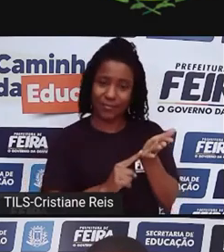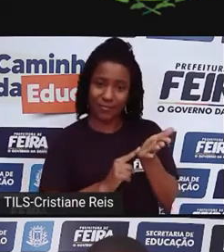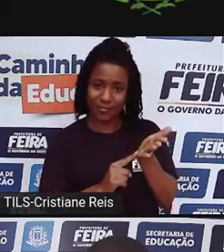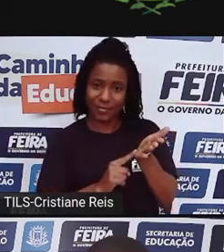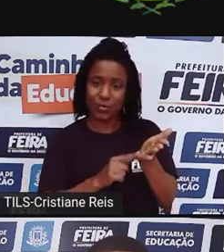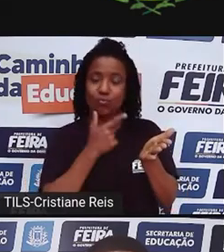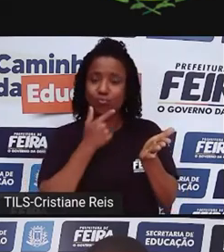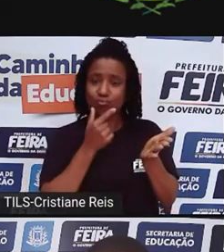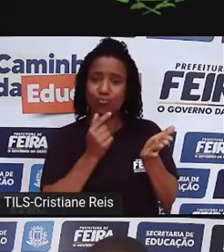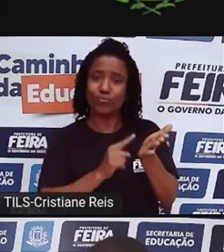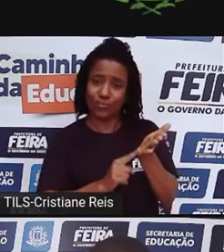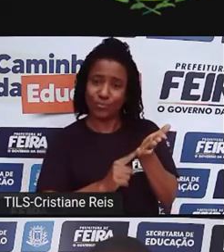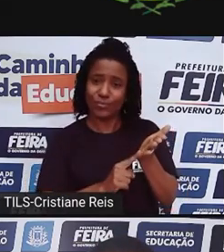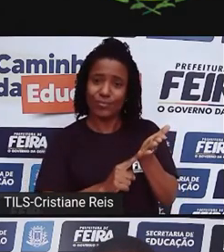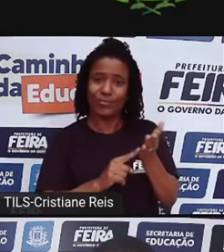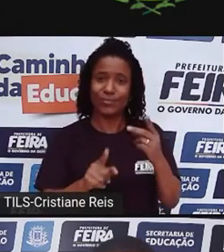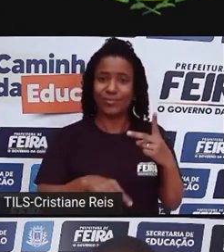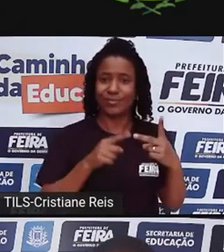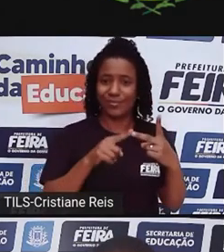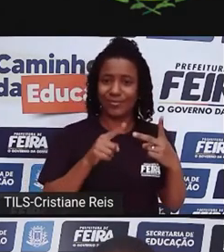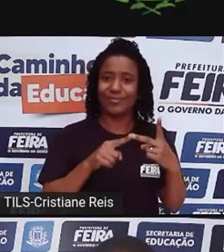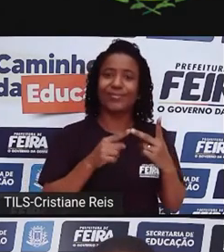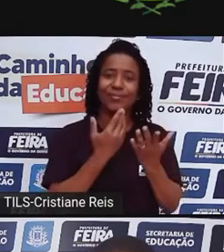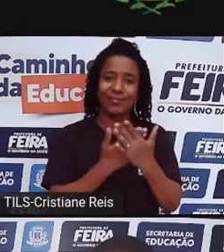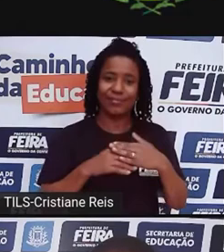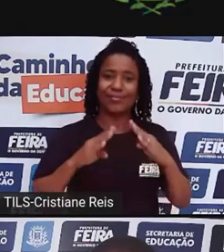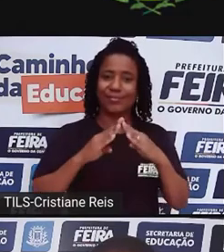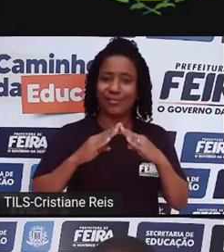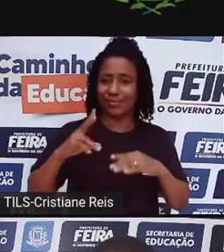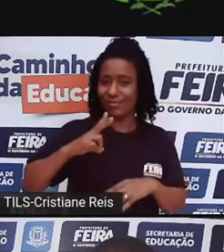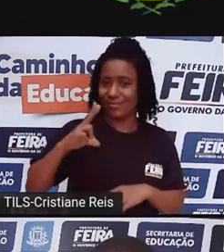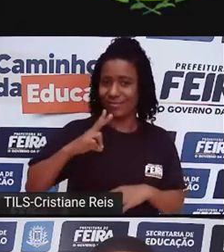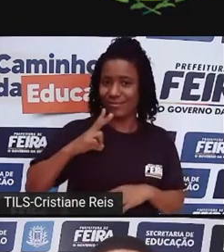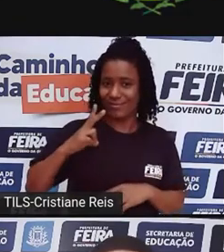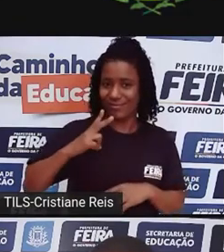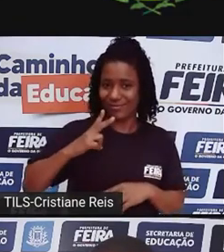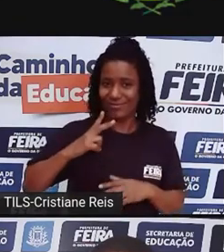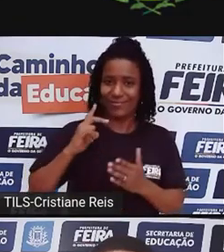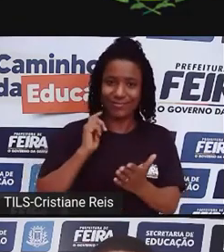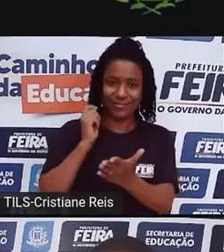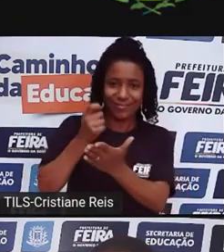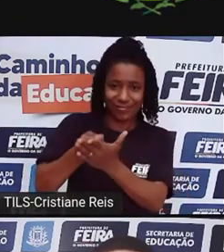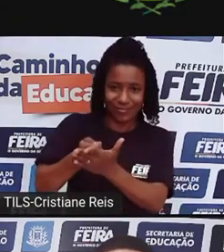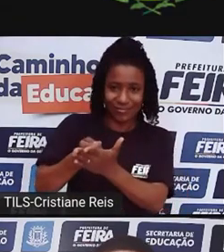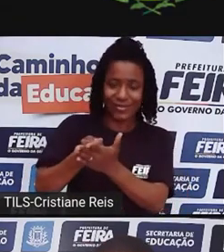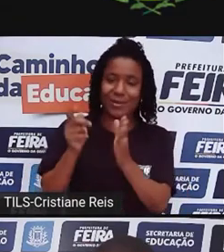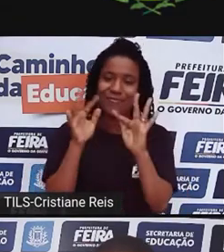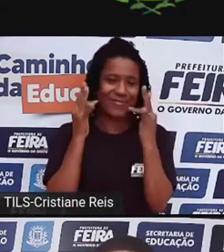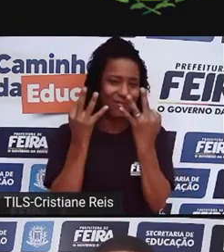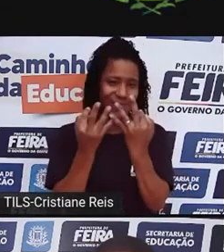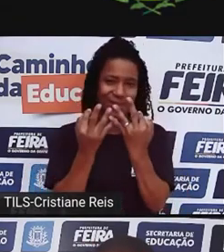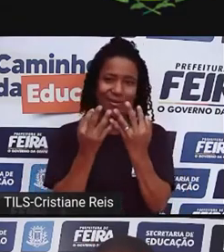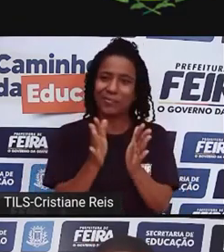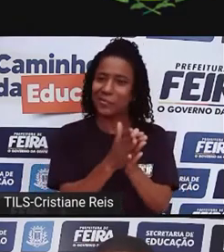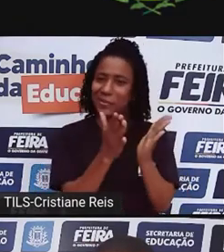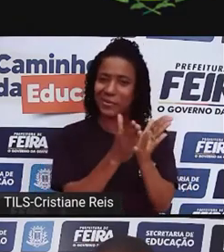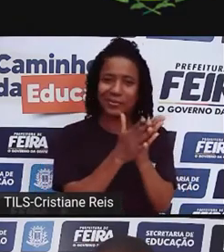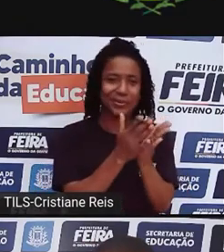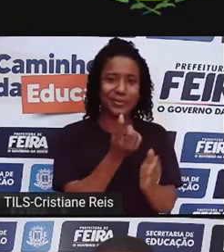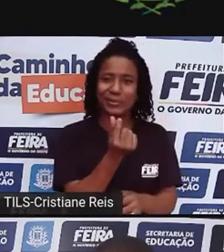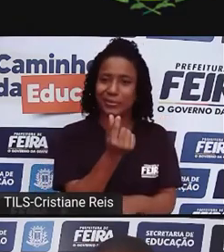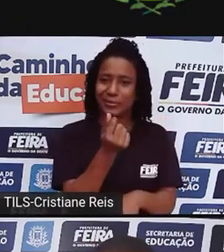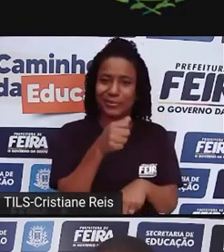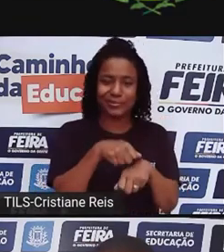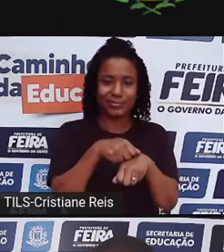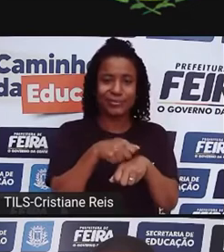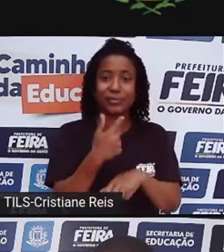homem branco e a sua condição de classe. Pagar uma escola particular não é para qualquer família. Então você já traz dois marcadores aí.